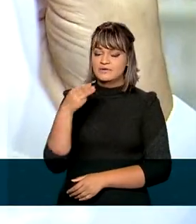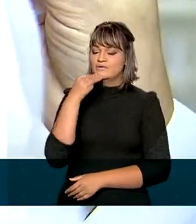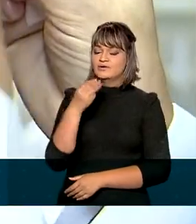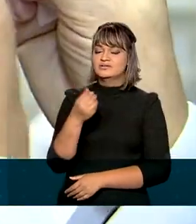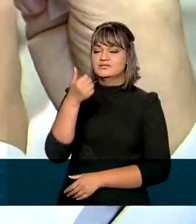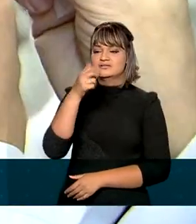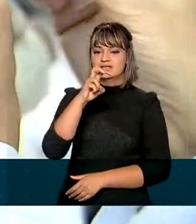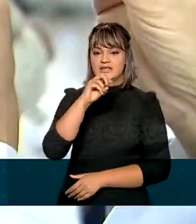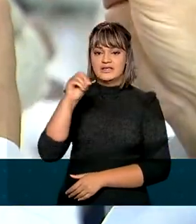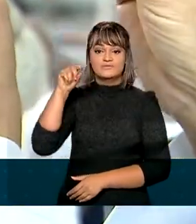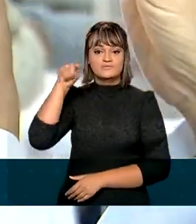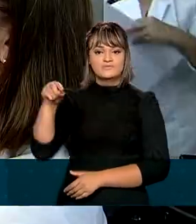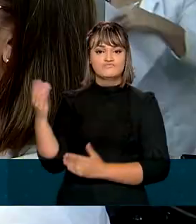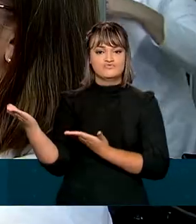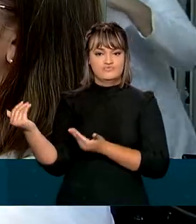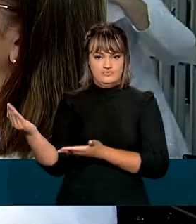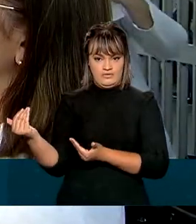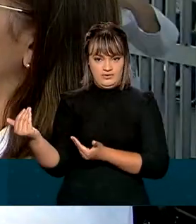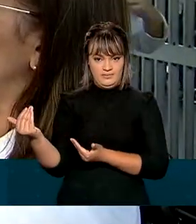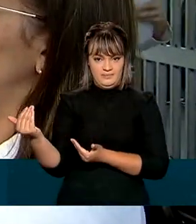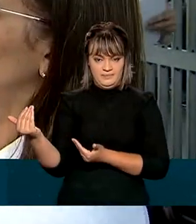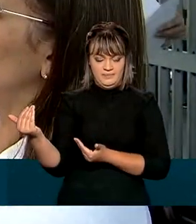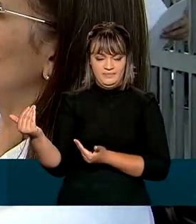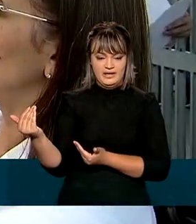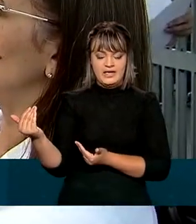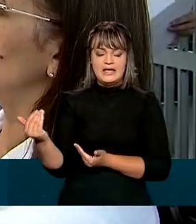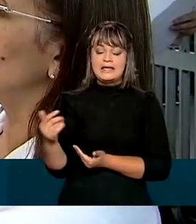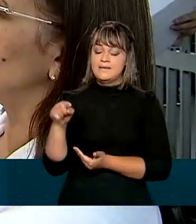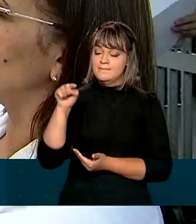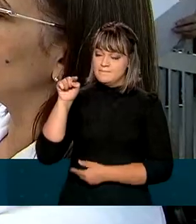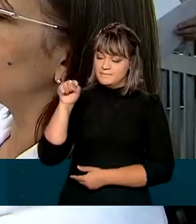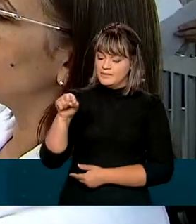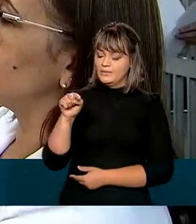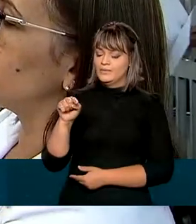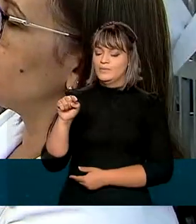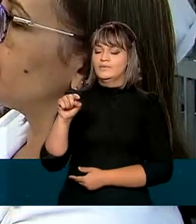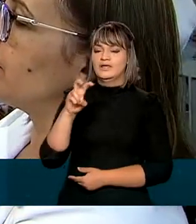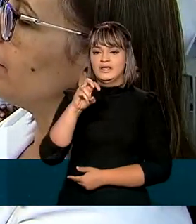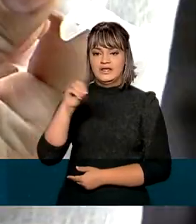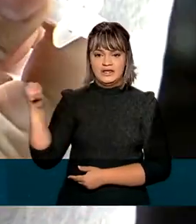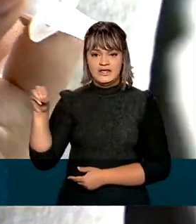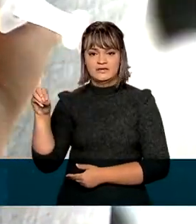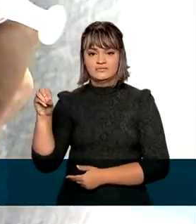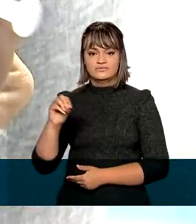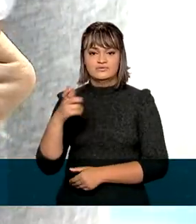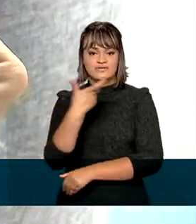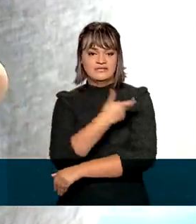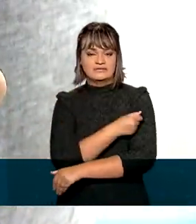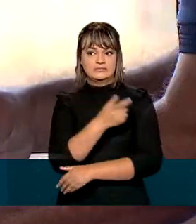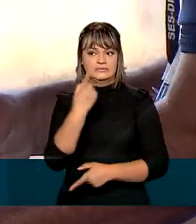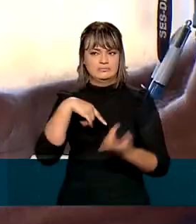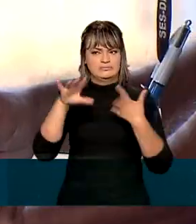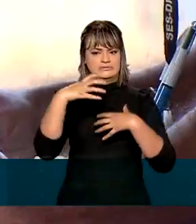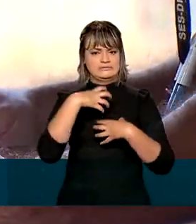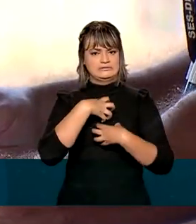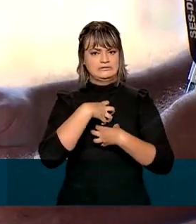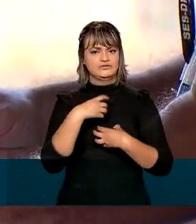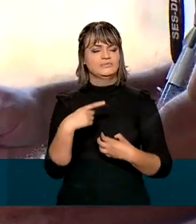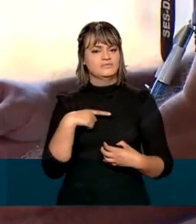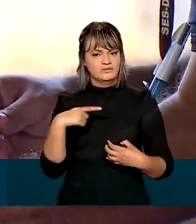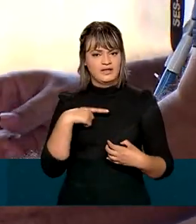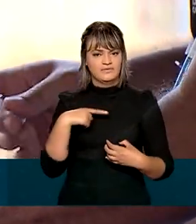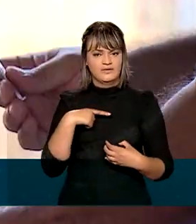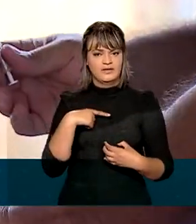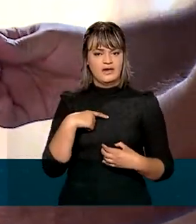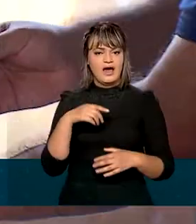500 mil adolescentes. Desses, mais de 1.500 apresentaram efeitos adversos. A relação